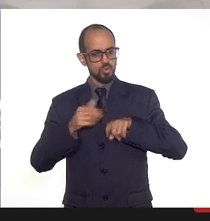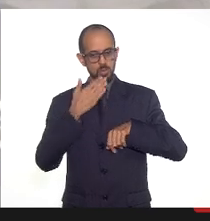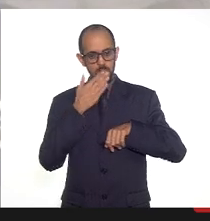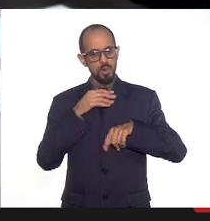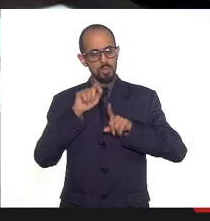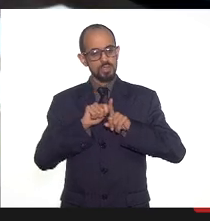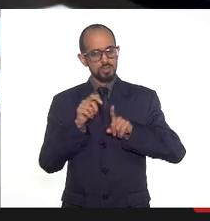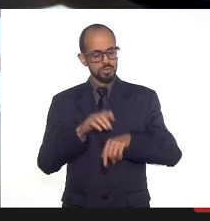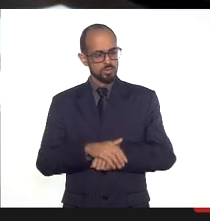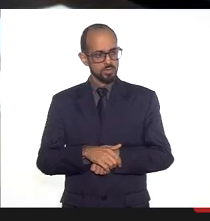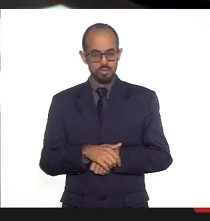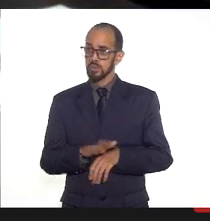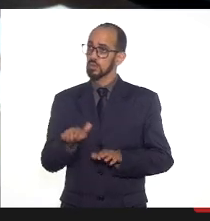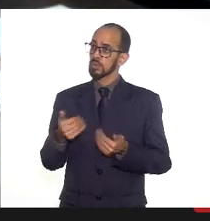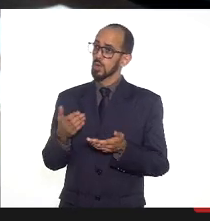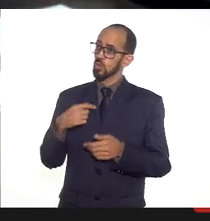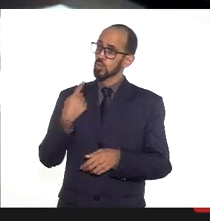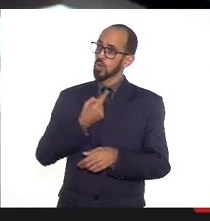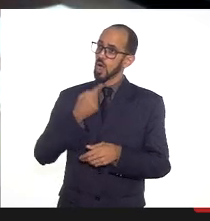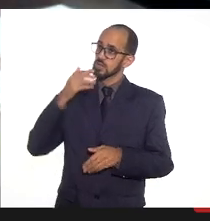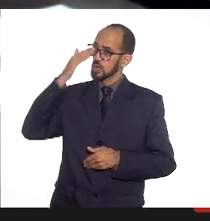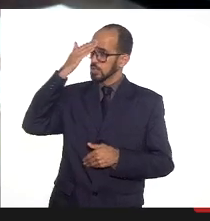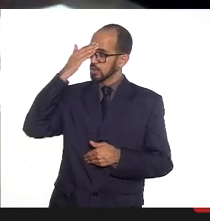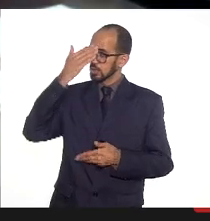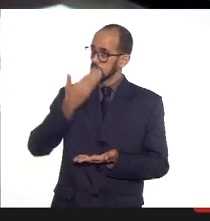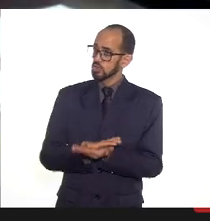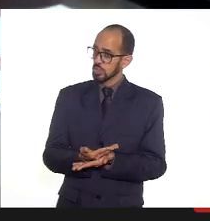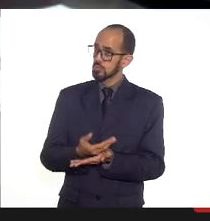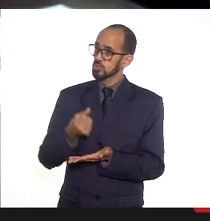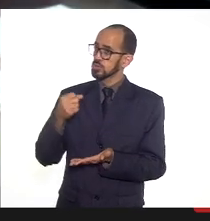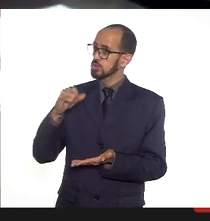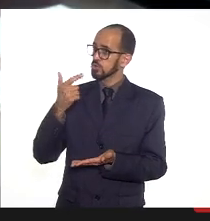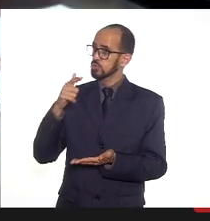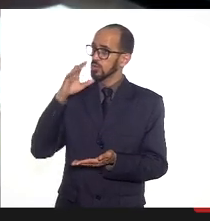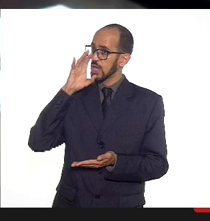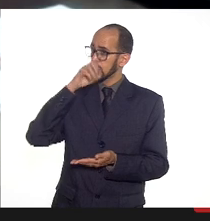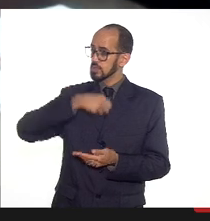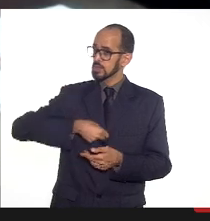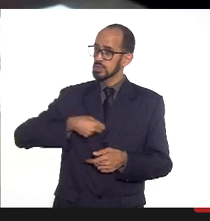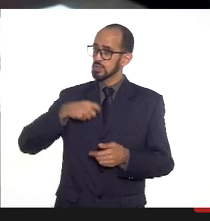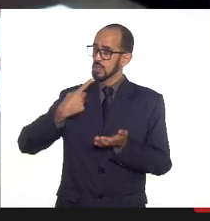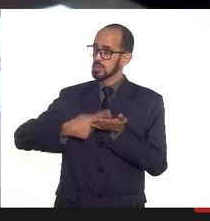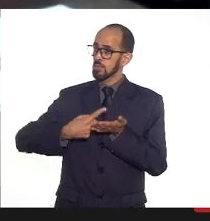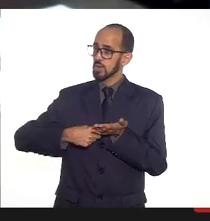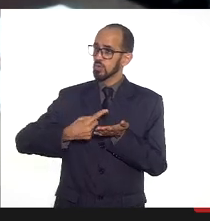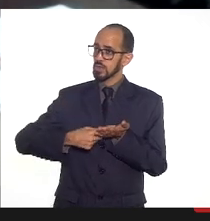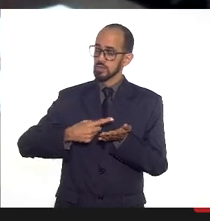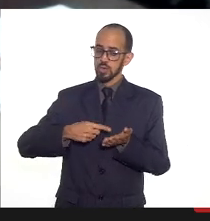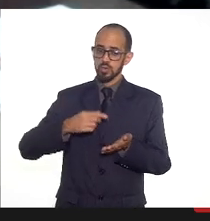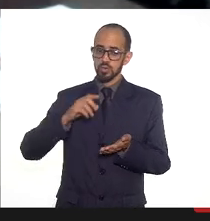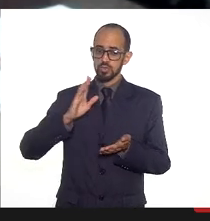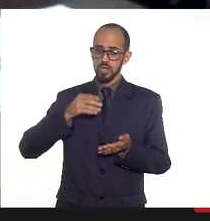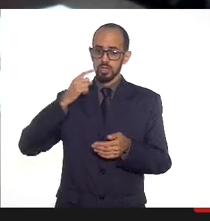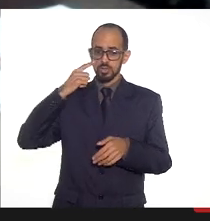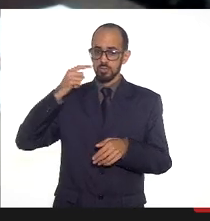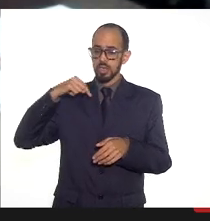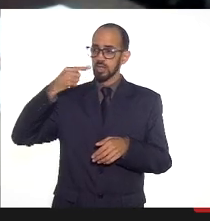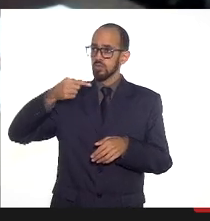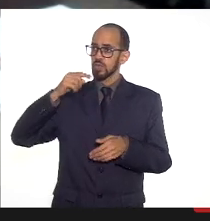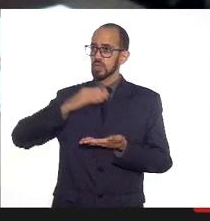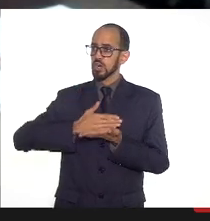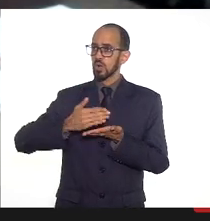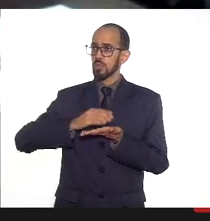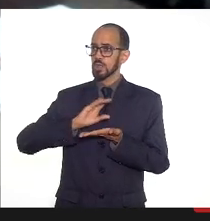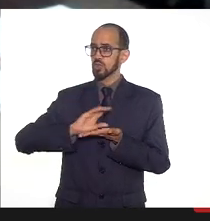Olha, a gente acredita que se não houver resistência na pactuação, a gente já pactua semana que vem o repasse. O